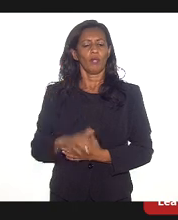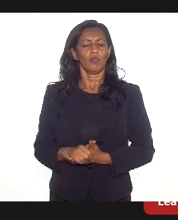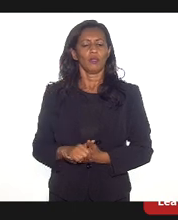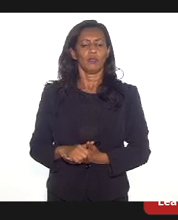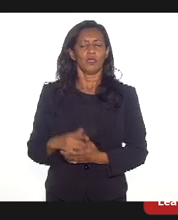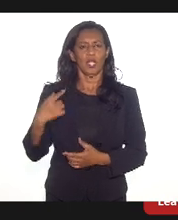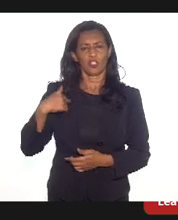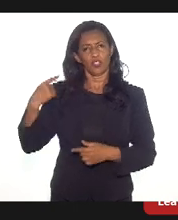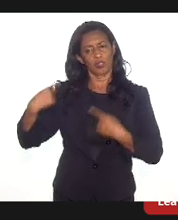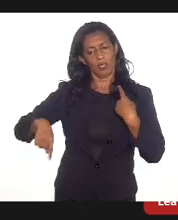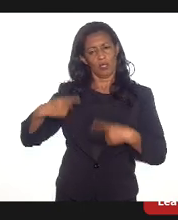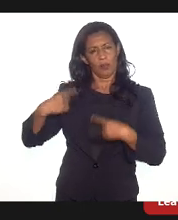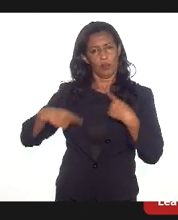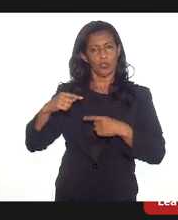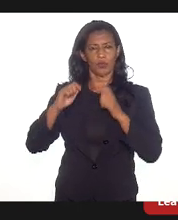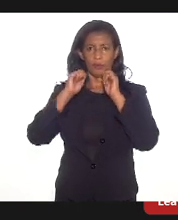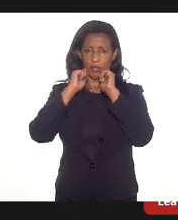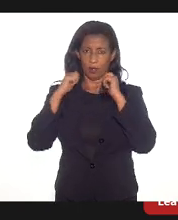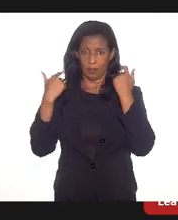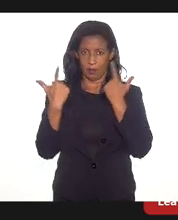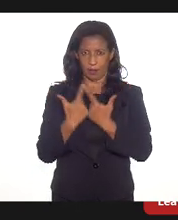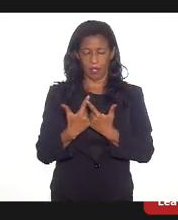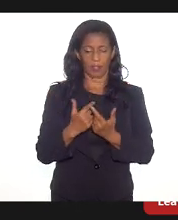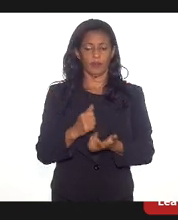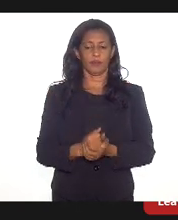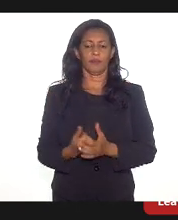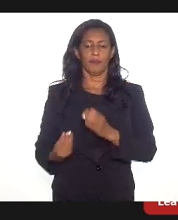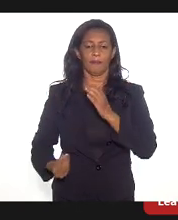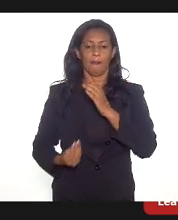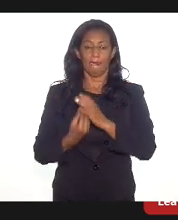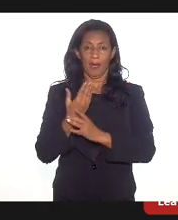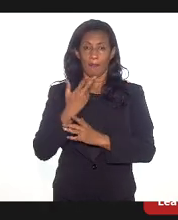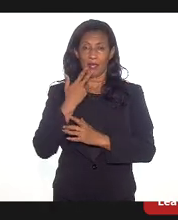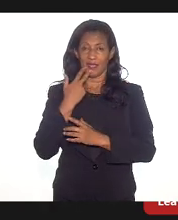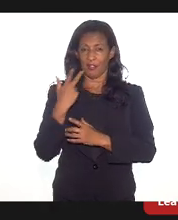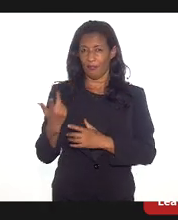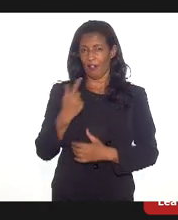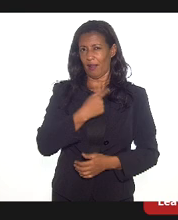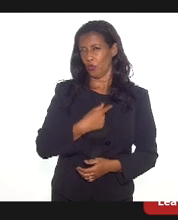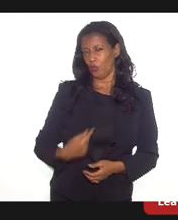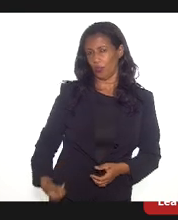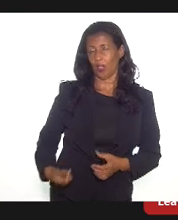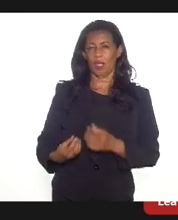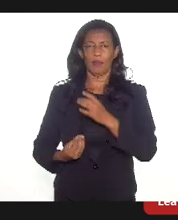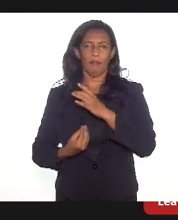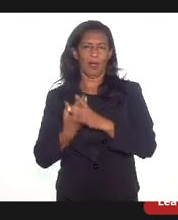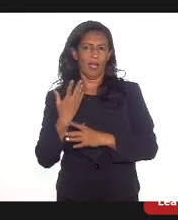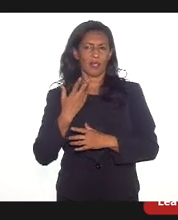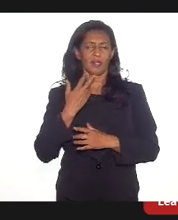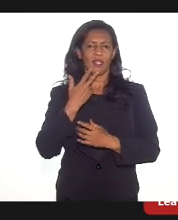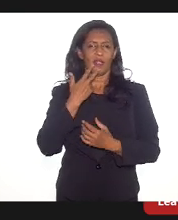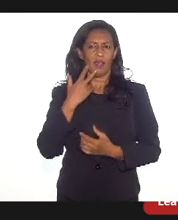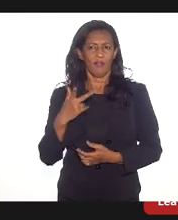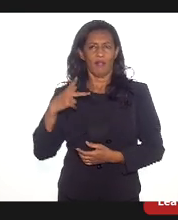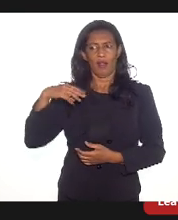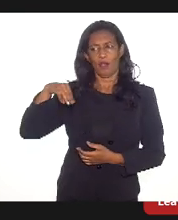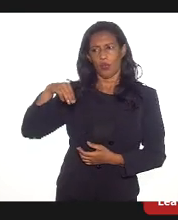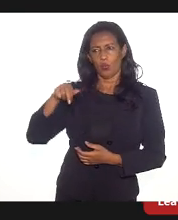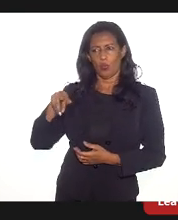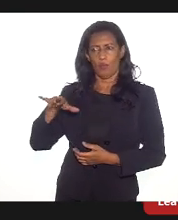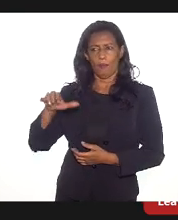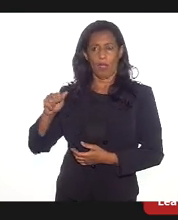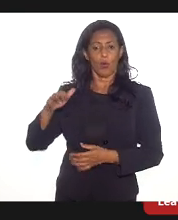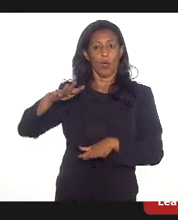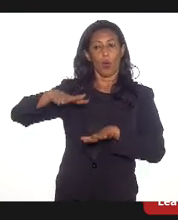que a gente tem debatido aqui na Assembleia Legislativa aparece na fala do governo, aparece na fala do Mauro Osório, é a questão do complexo